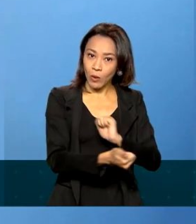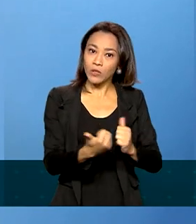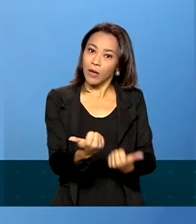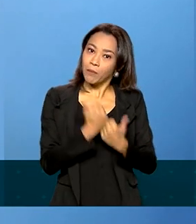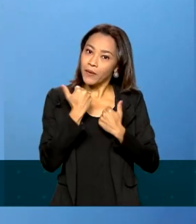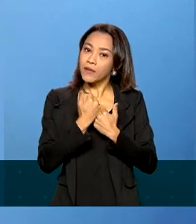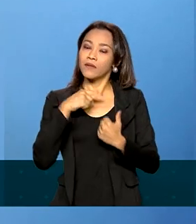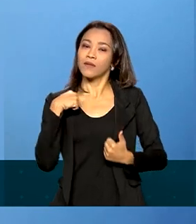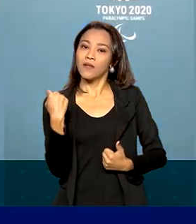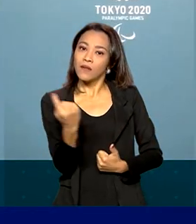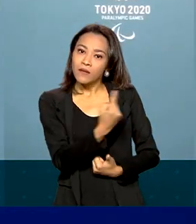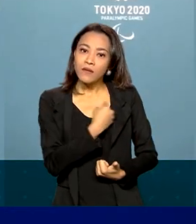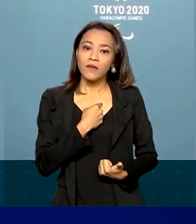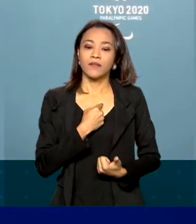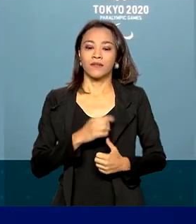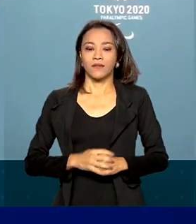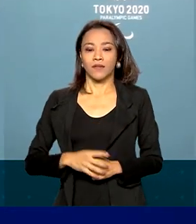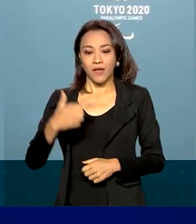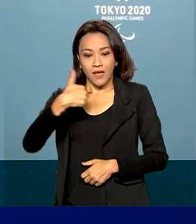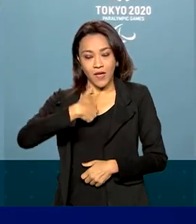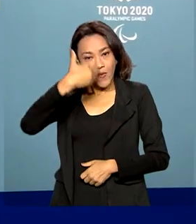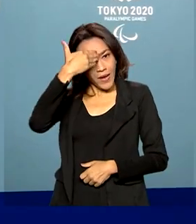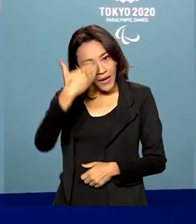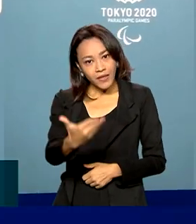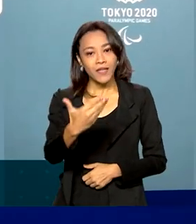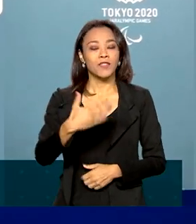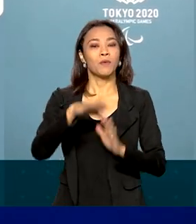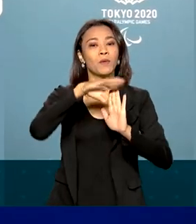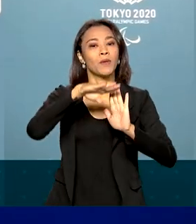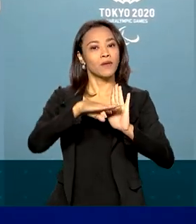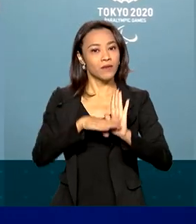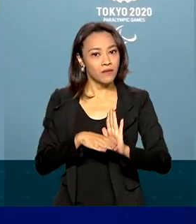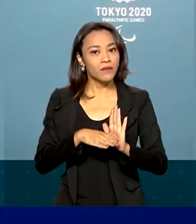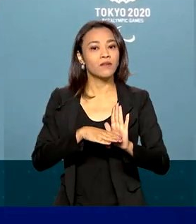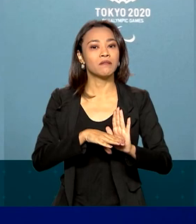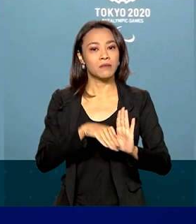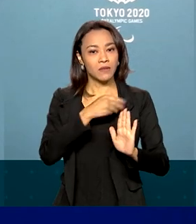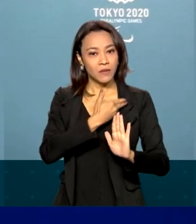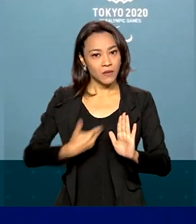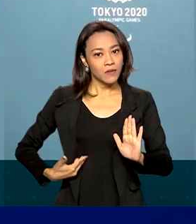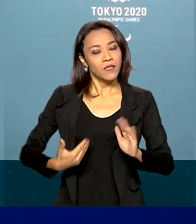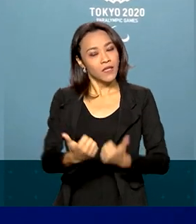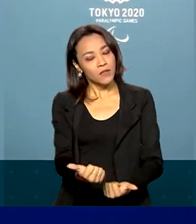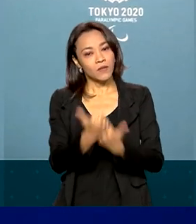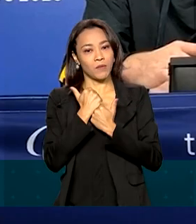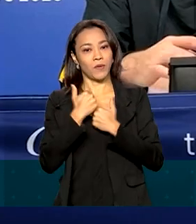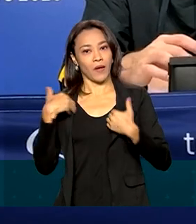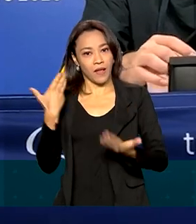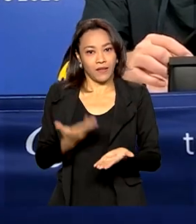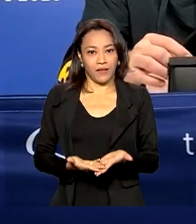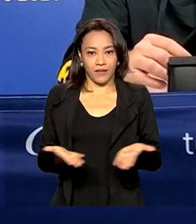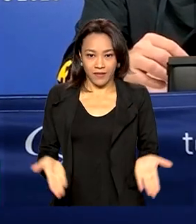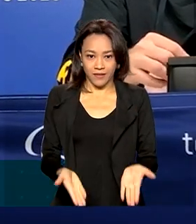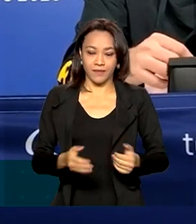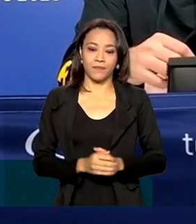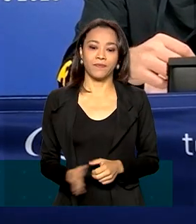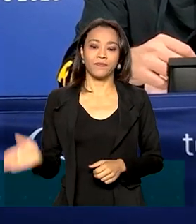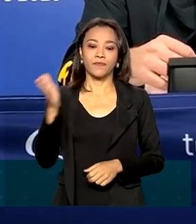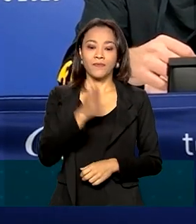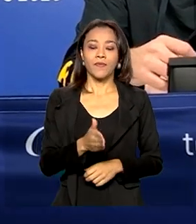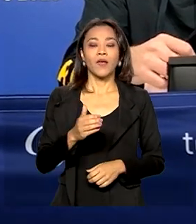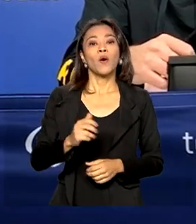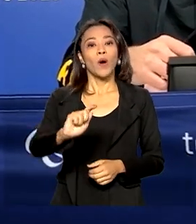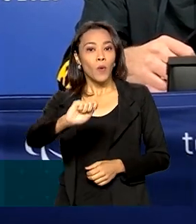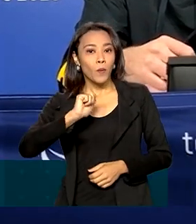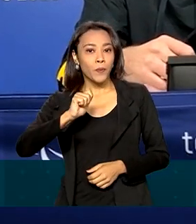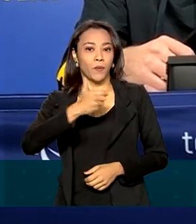a gente ali, consegue proporcionar. Eu sou muito grata ao programa por não ter parado e ter dado essa estrutura para a gente chegar até aqui. O Bolsa Atleta tem